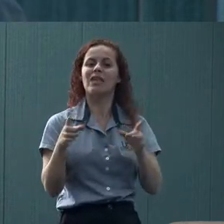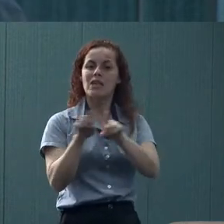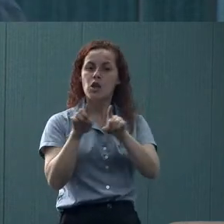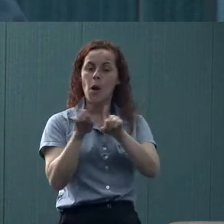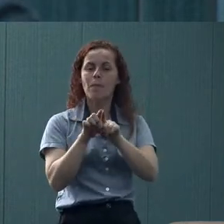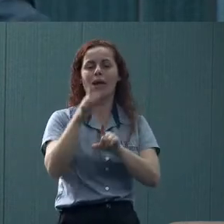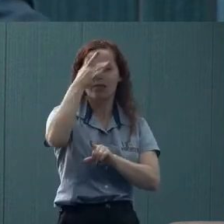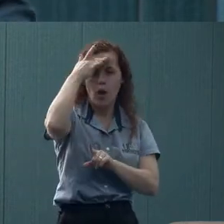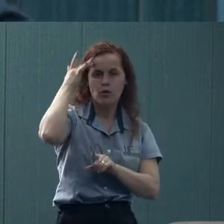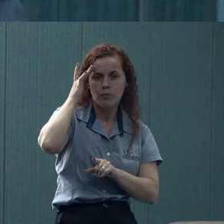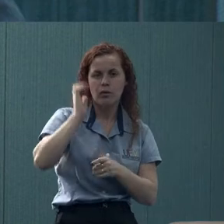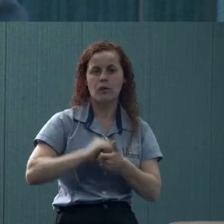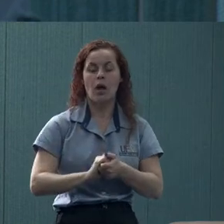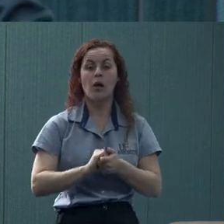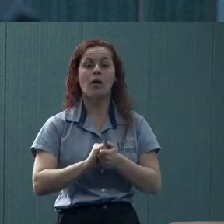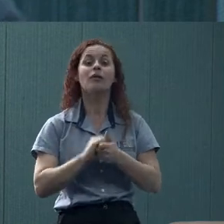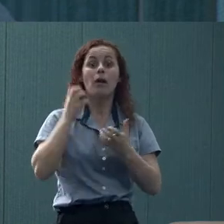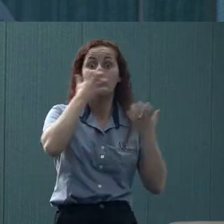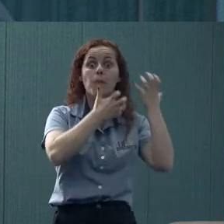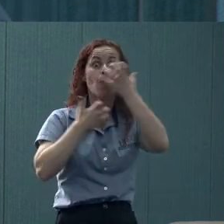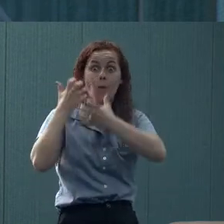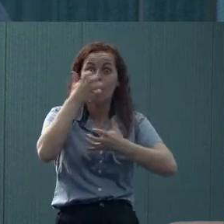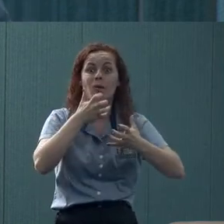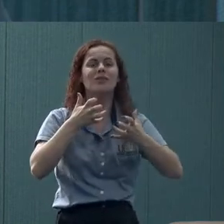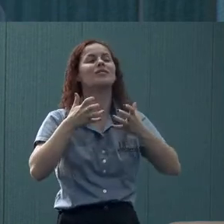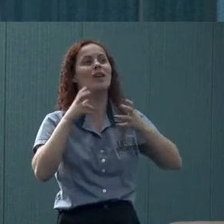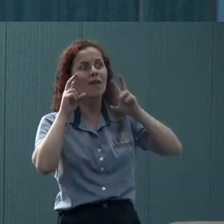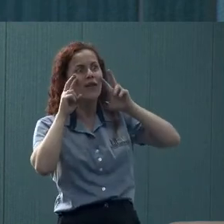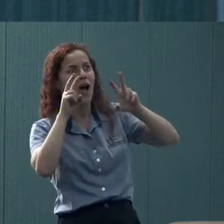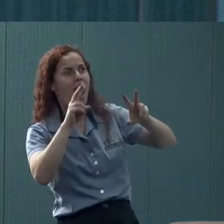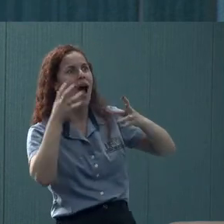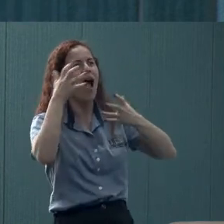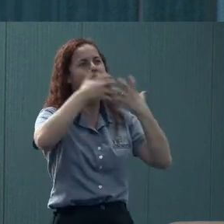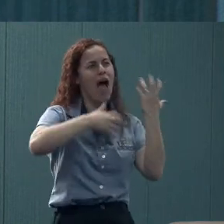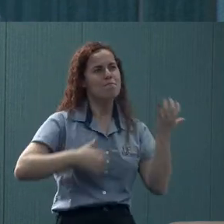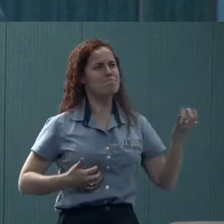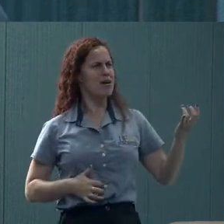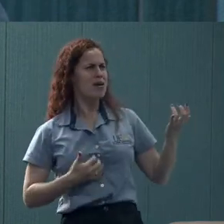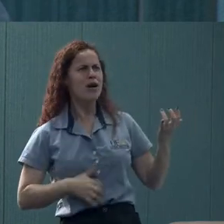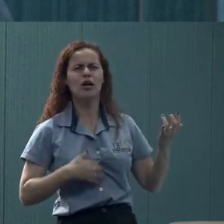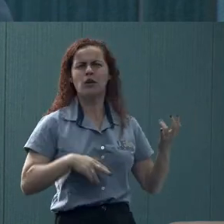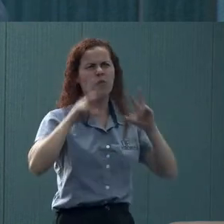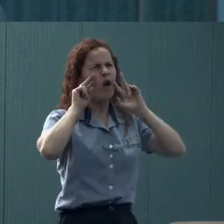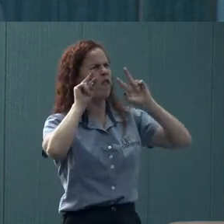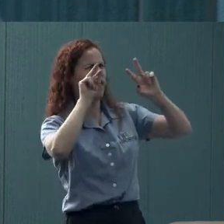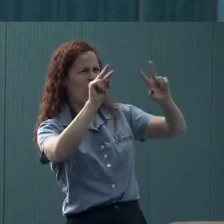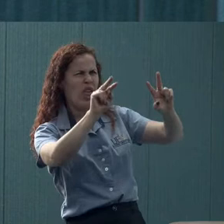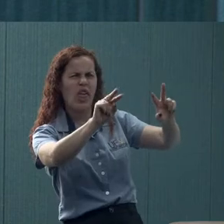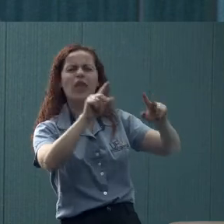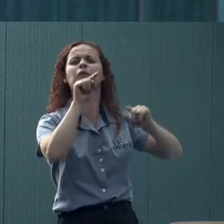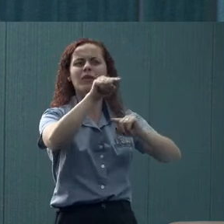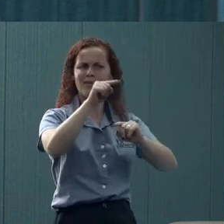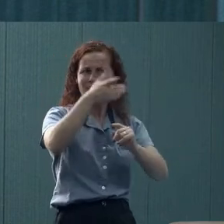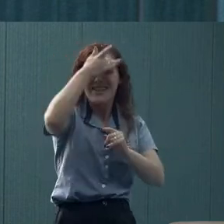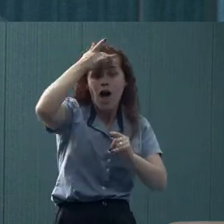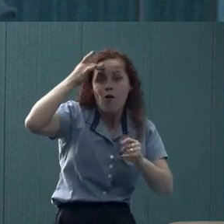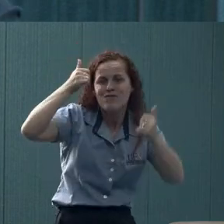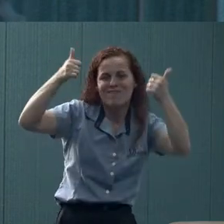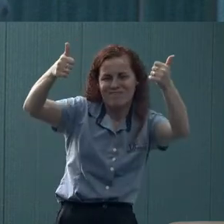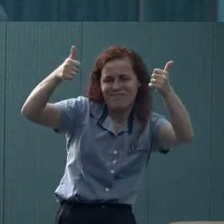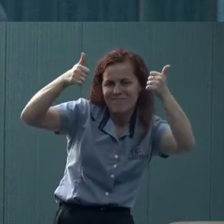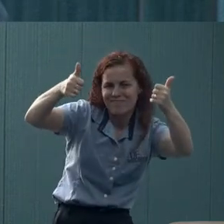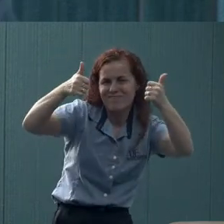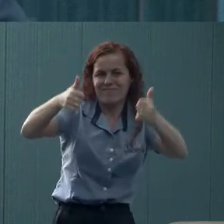aqui fora escutando música, isso é saúde mental. Saúde mental não é só ter mais psicólogos. Saúde mental são coisas que favorecem